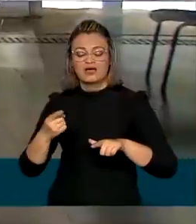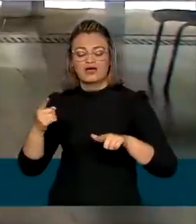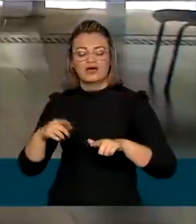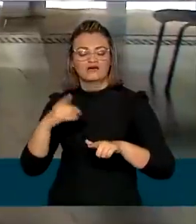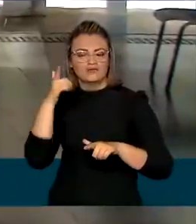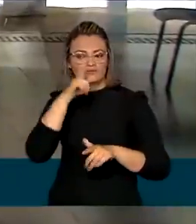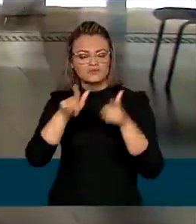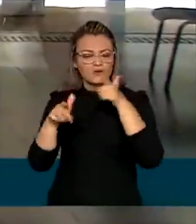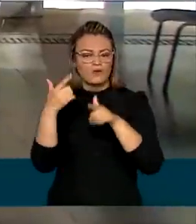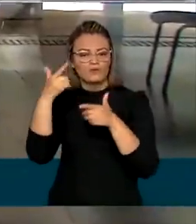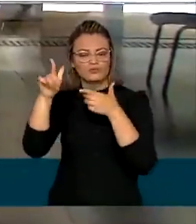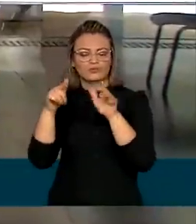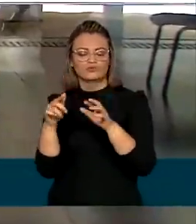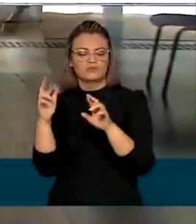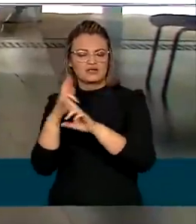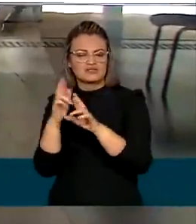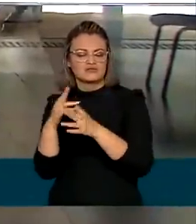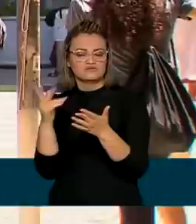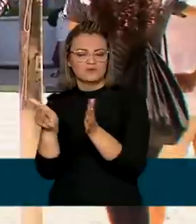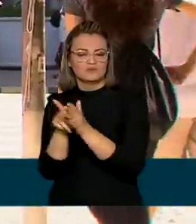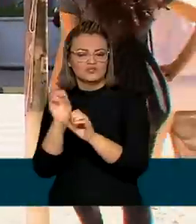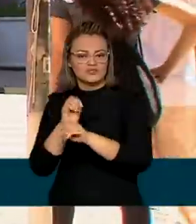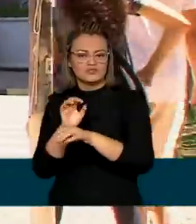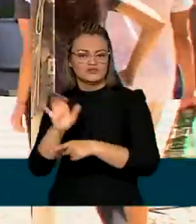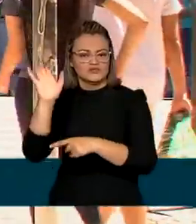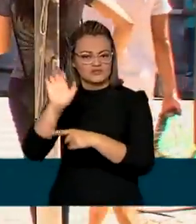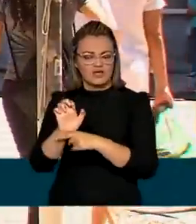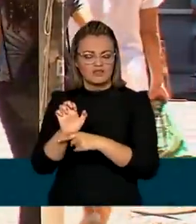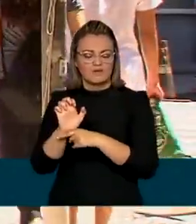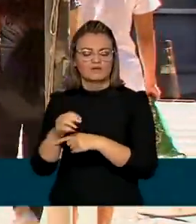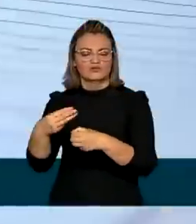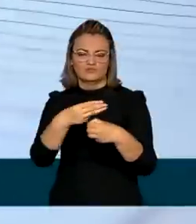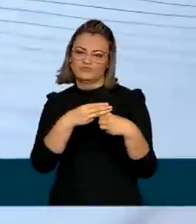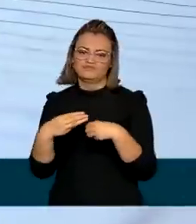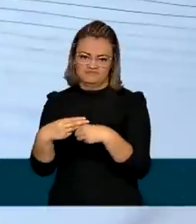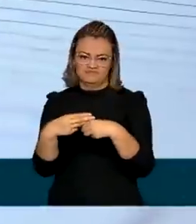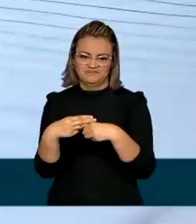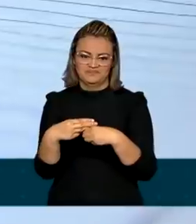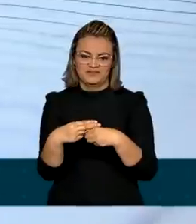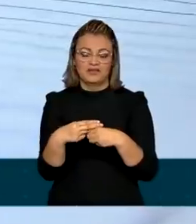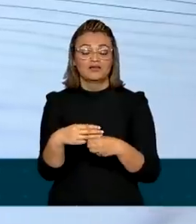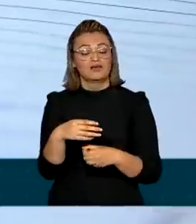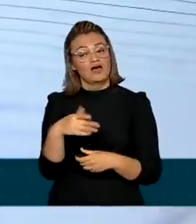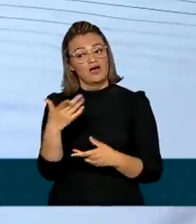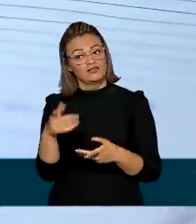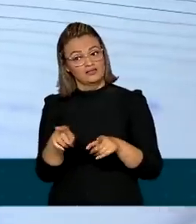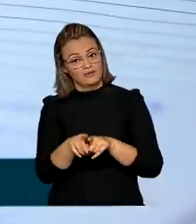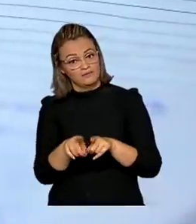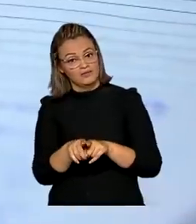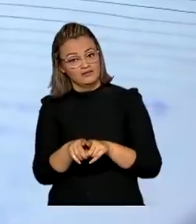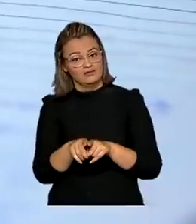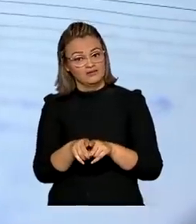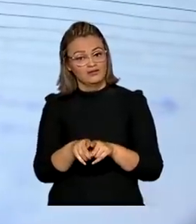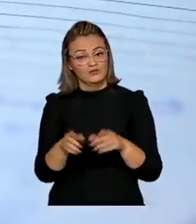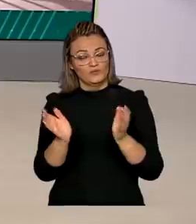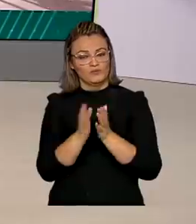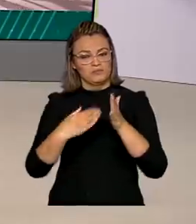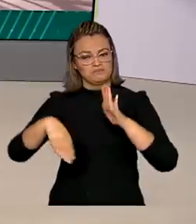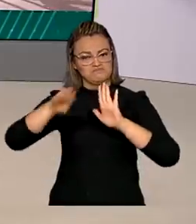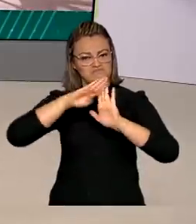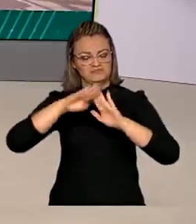ampliado para as redes de ensino estaduais e municipais, inclusive na rede militar.